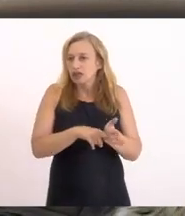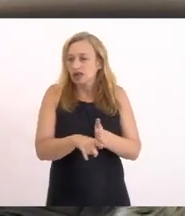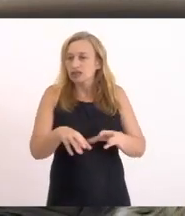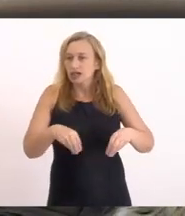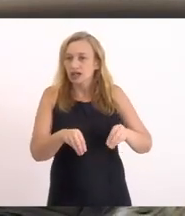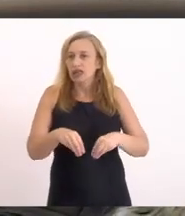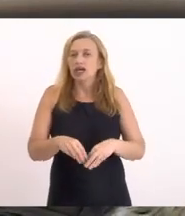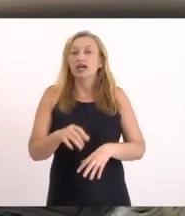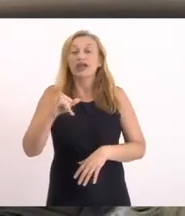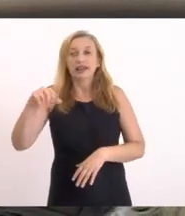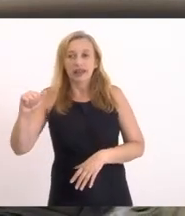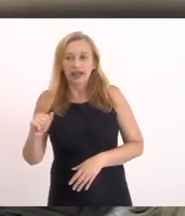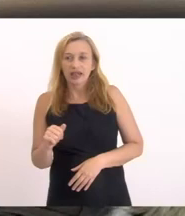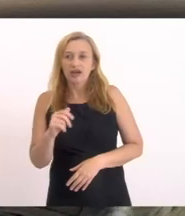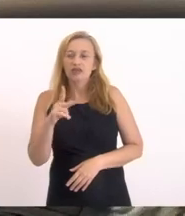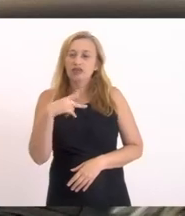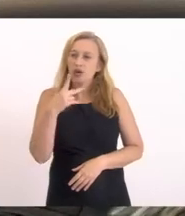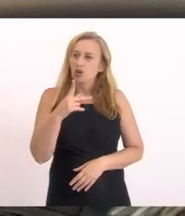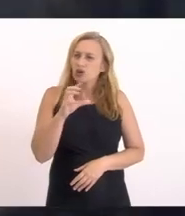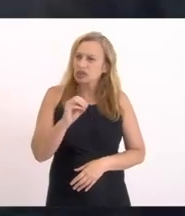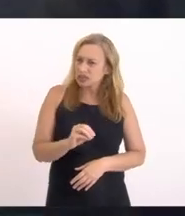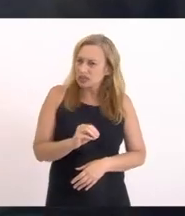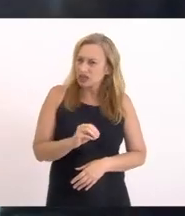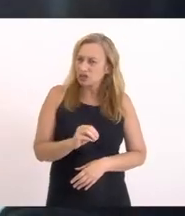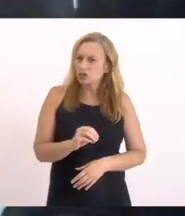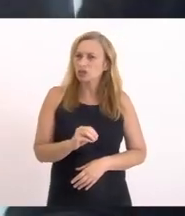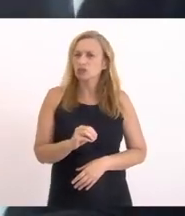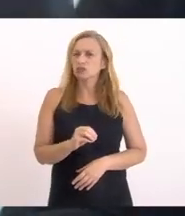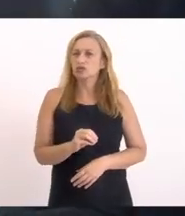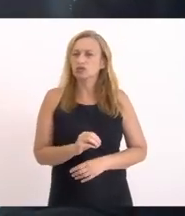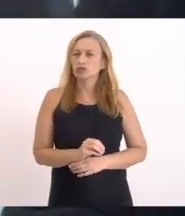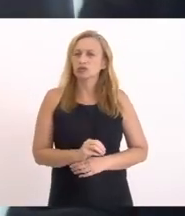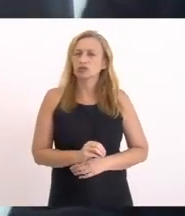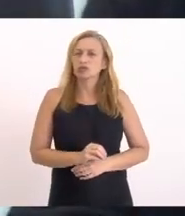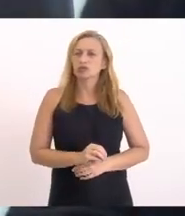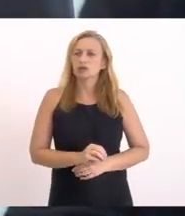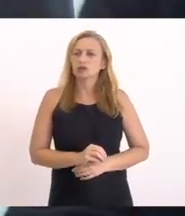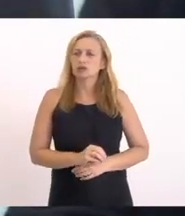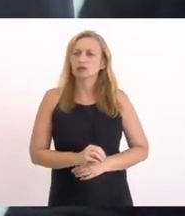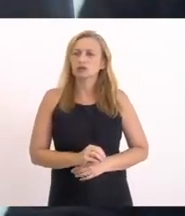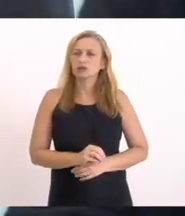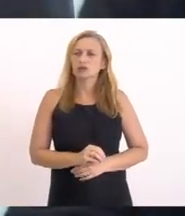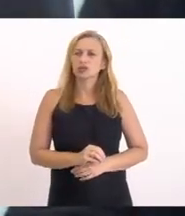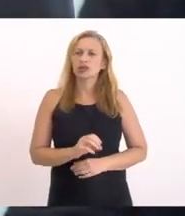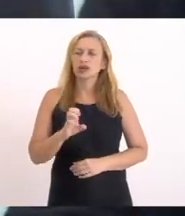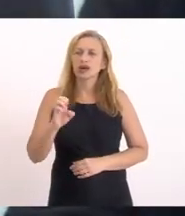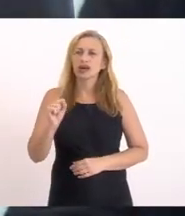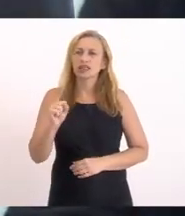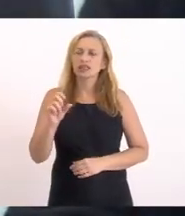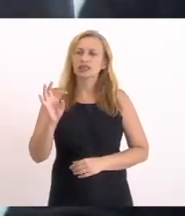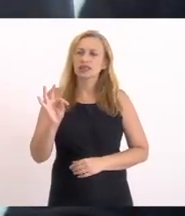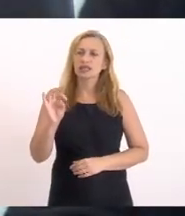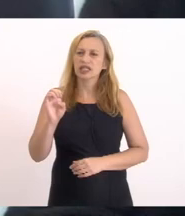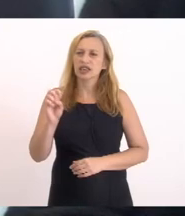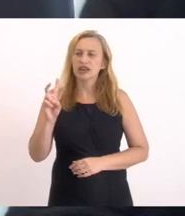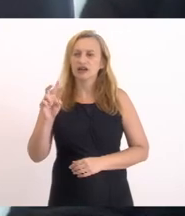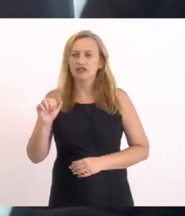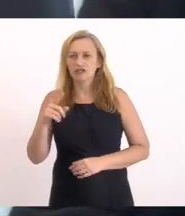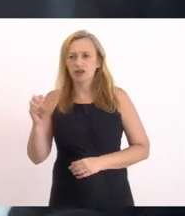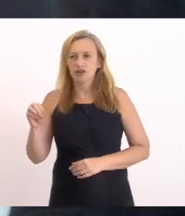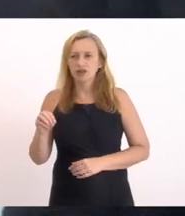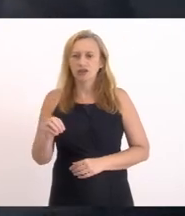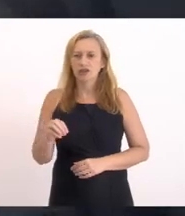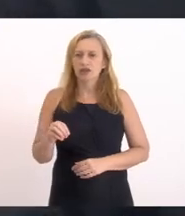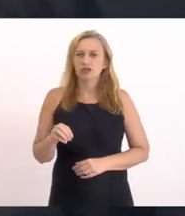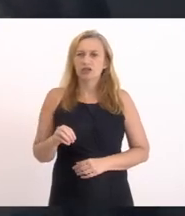O Iné falou Mais cedo Logo na explanação Do Estêvão Eu acho que Ele deixou